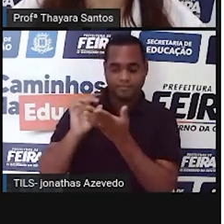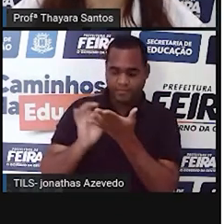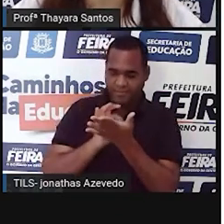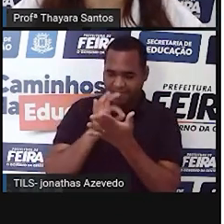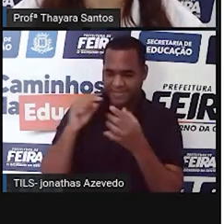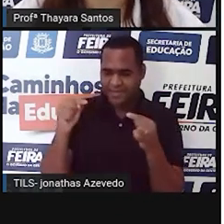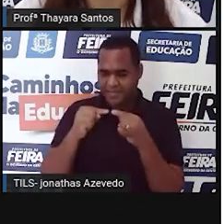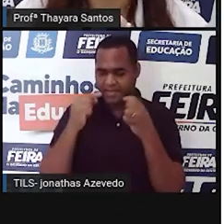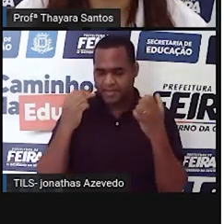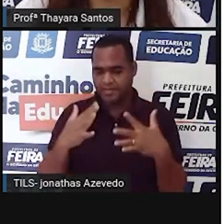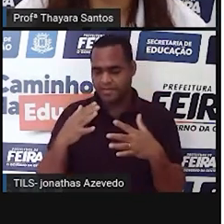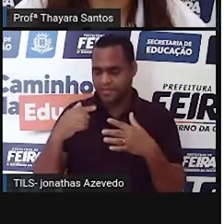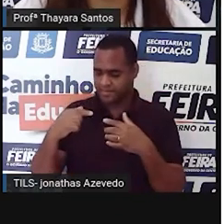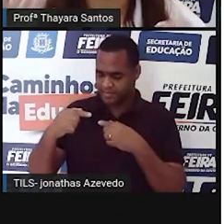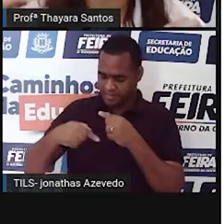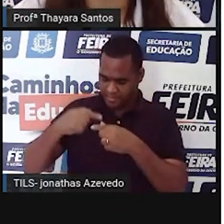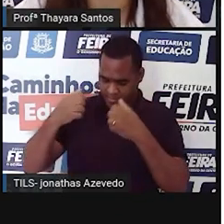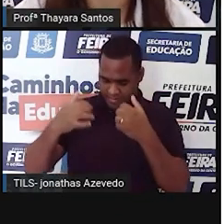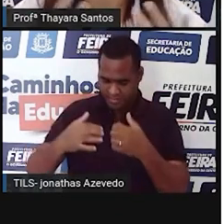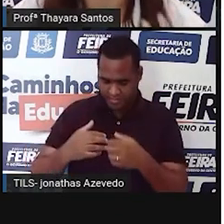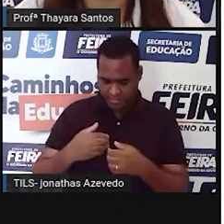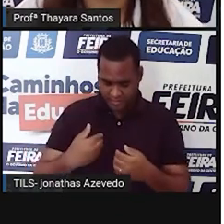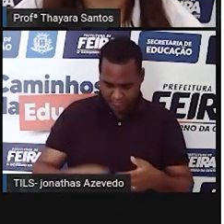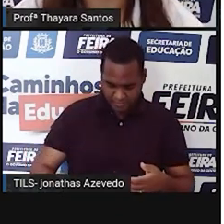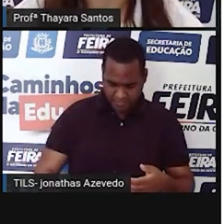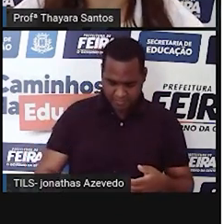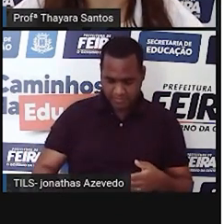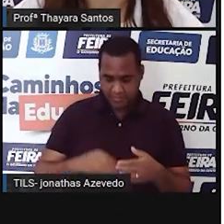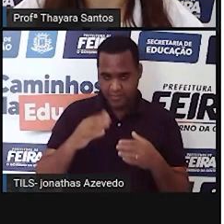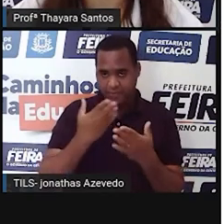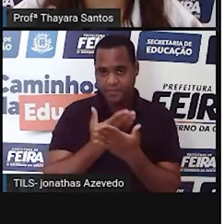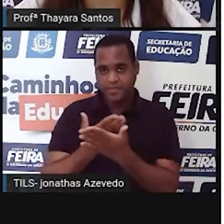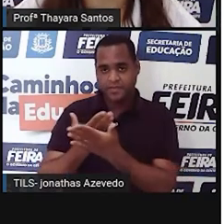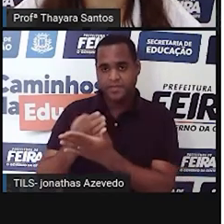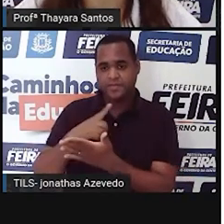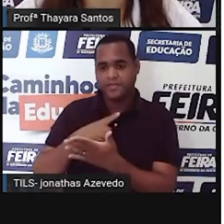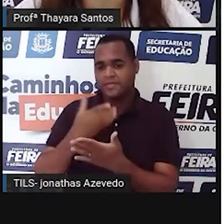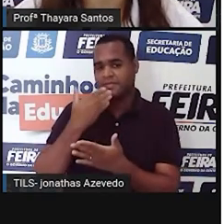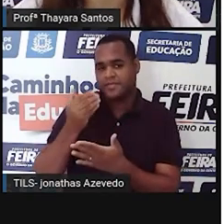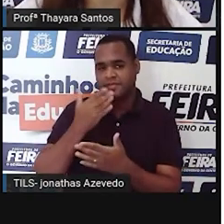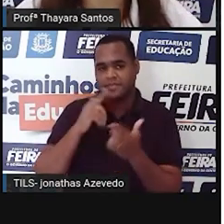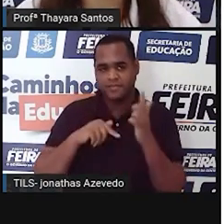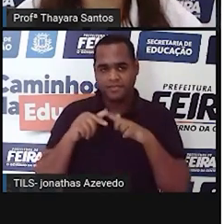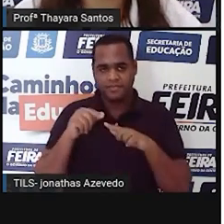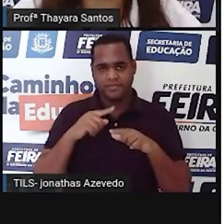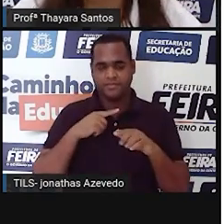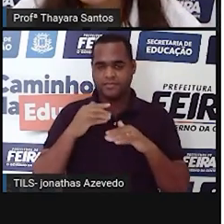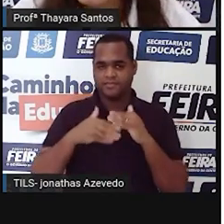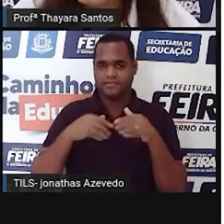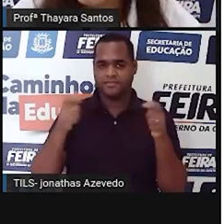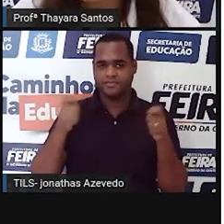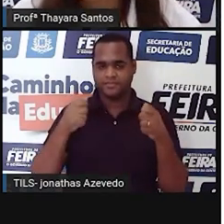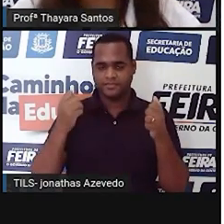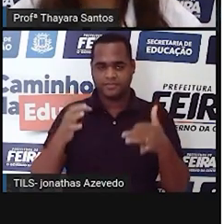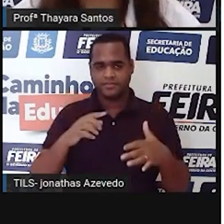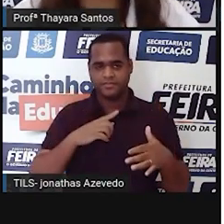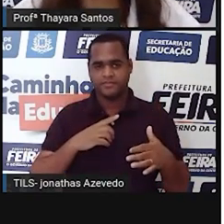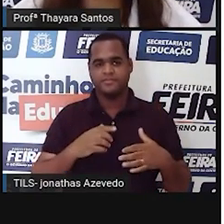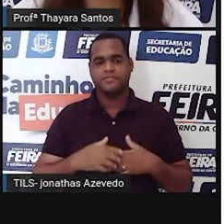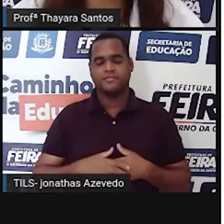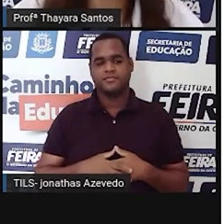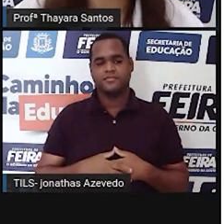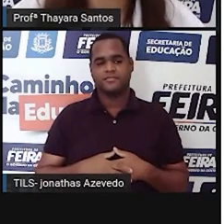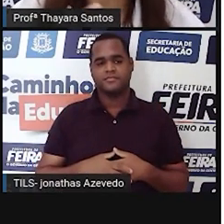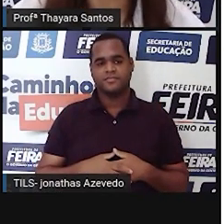esse material genético está lá dentro da célula e pôde estudar ele melhor. Isso aí só foi possível depois da invenção do microscópio. E